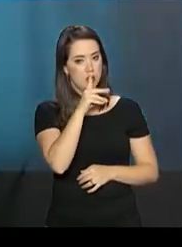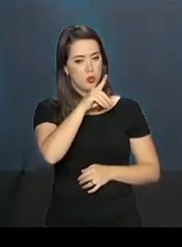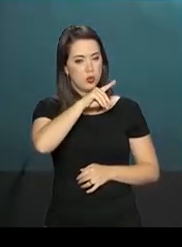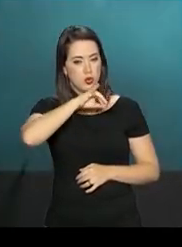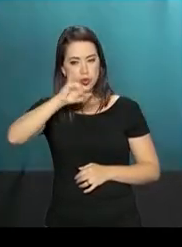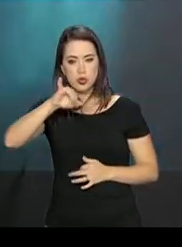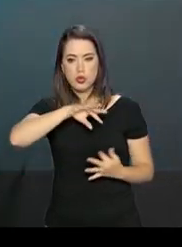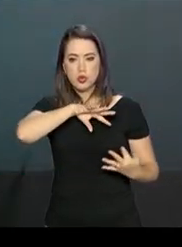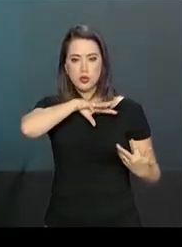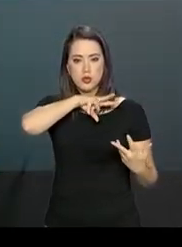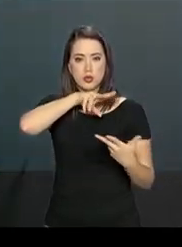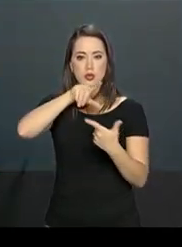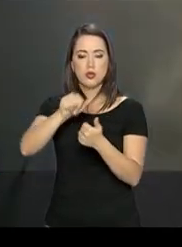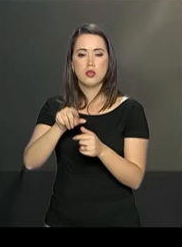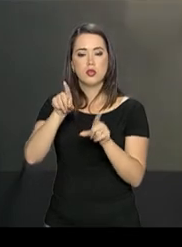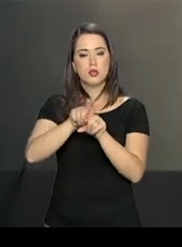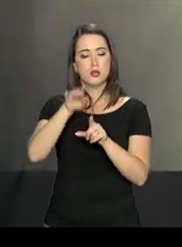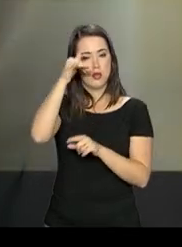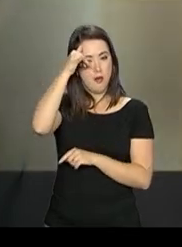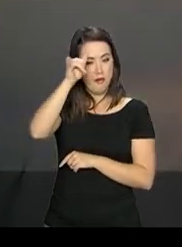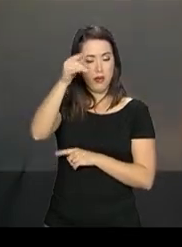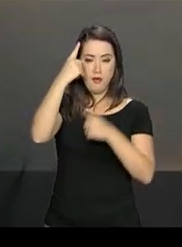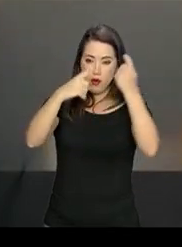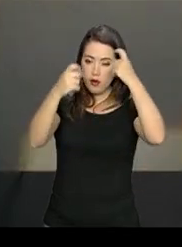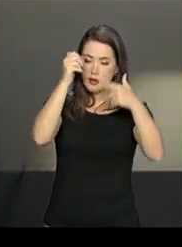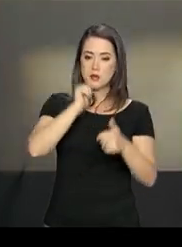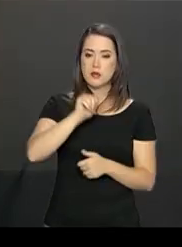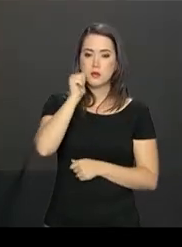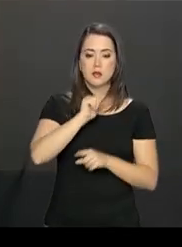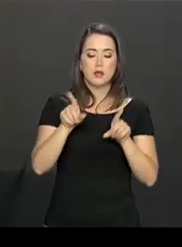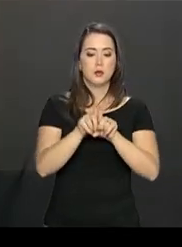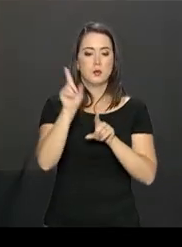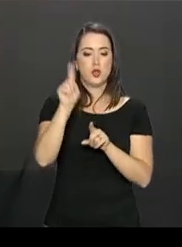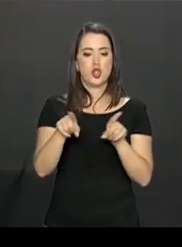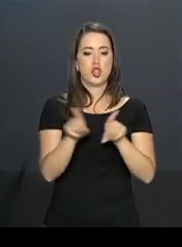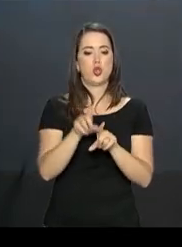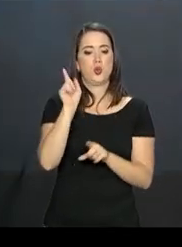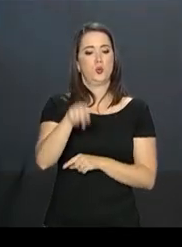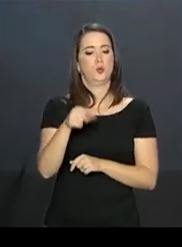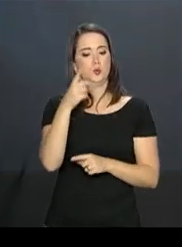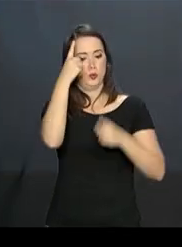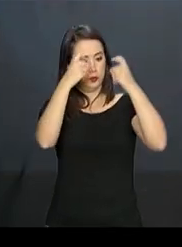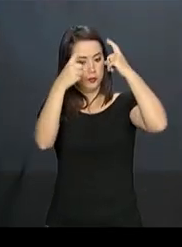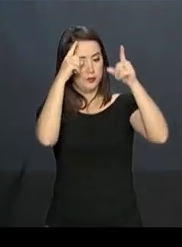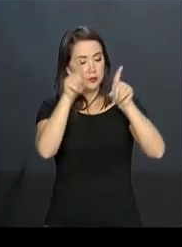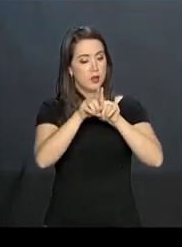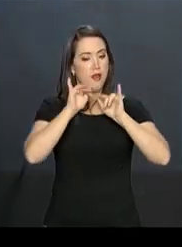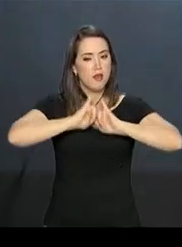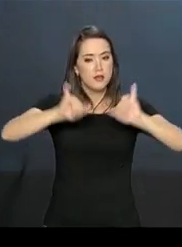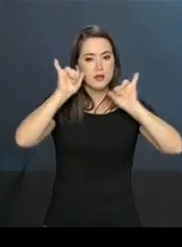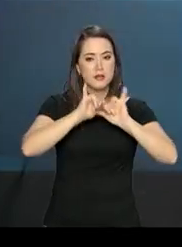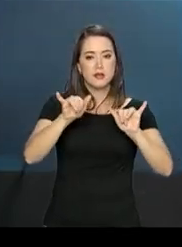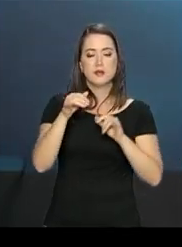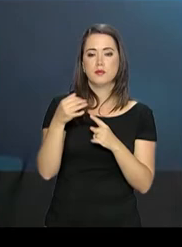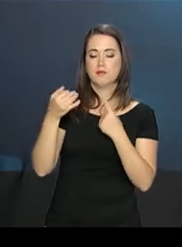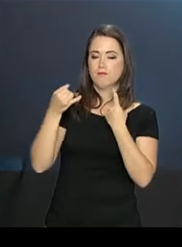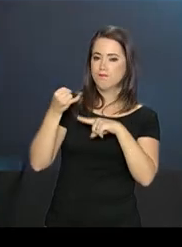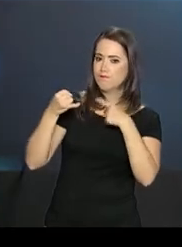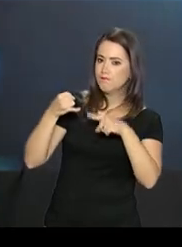Internacional da Não Violência contra a Mulher, alerta para a necessidade de denunciar os agressores.